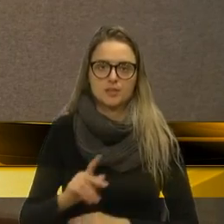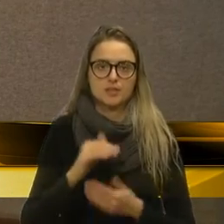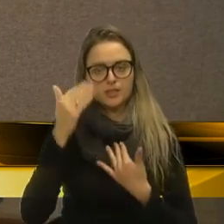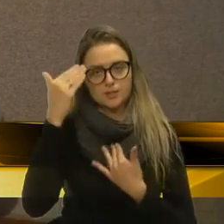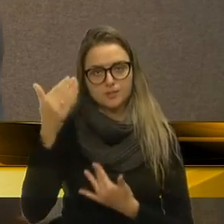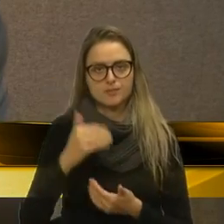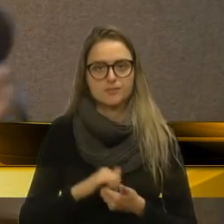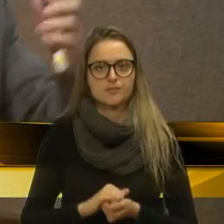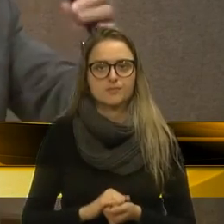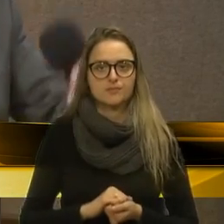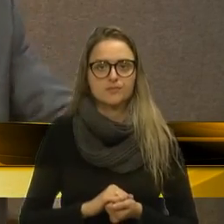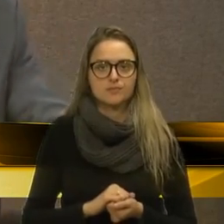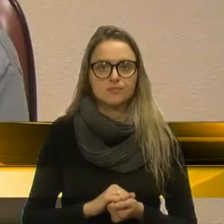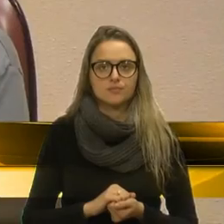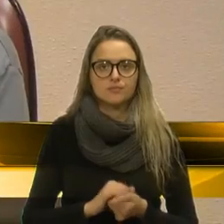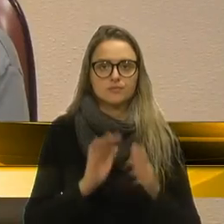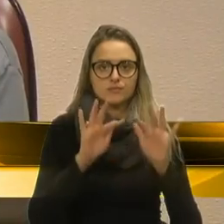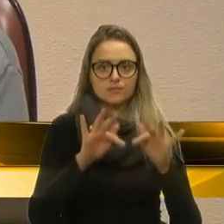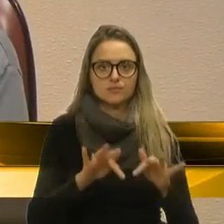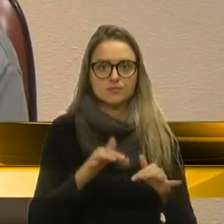Muito obrigado. Encerrada a discussão. Obrigado.